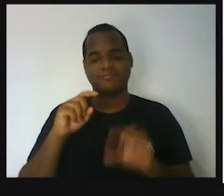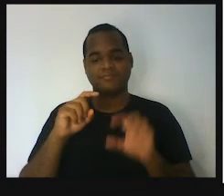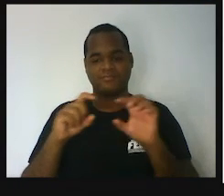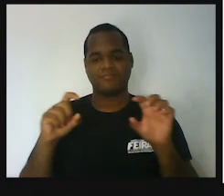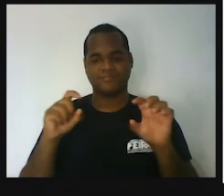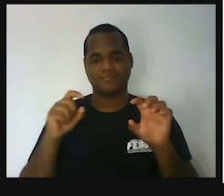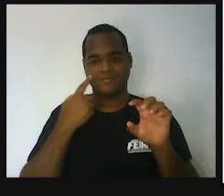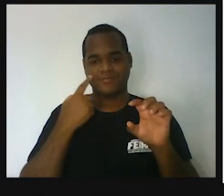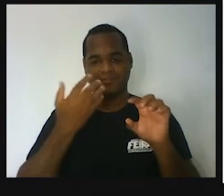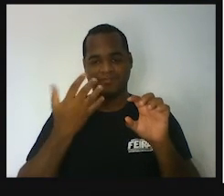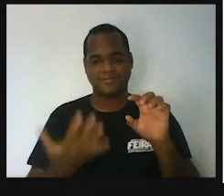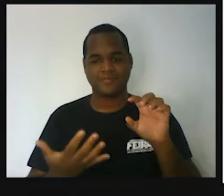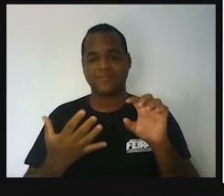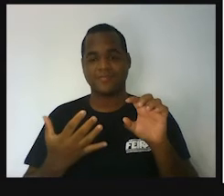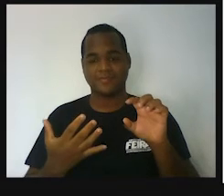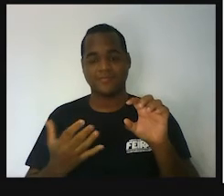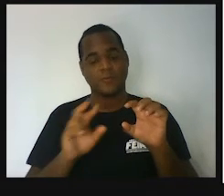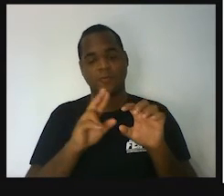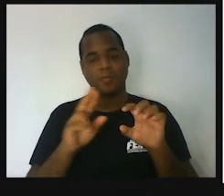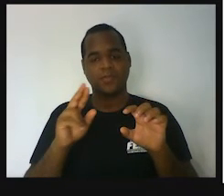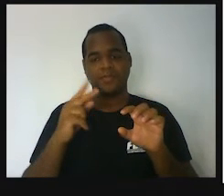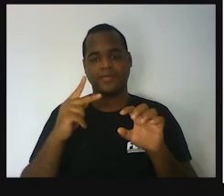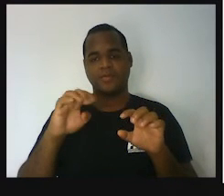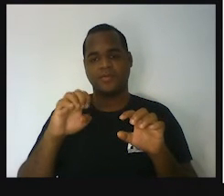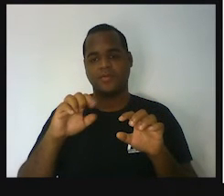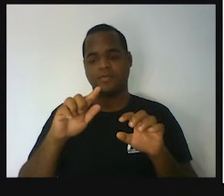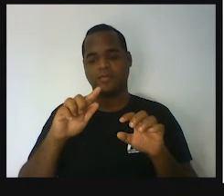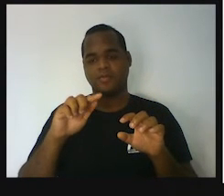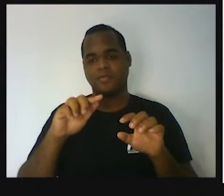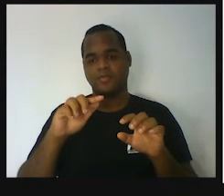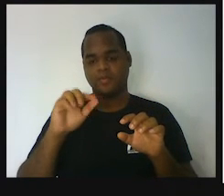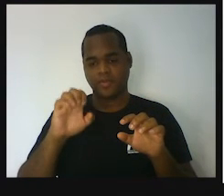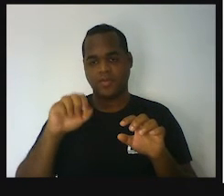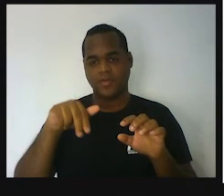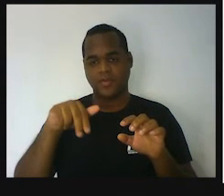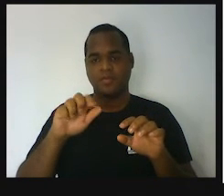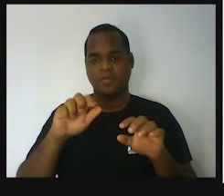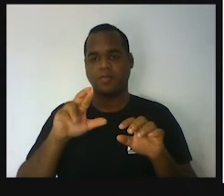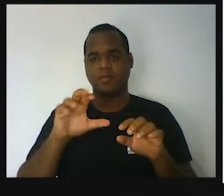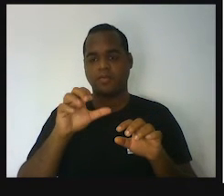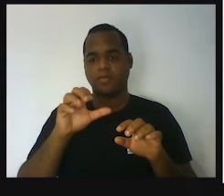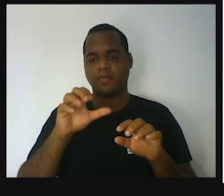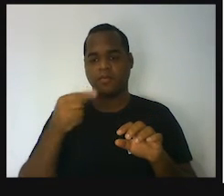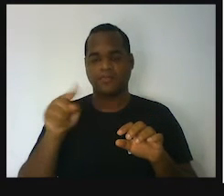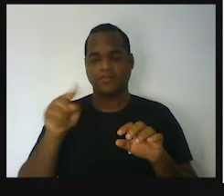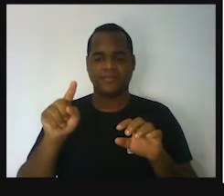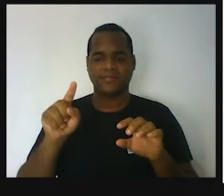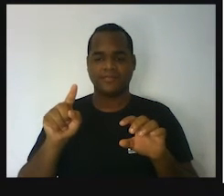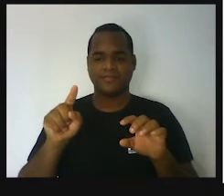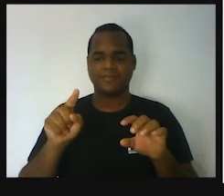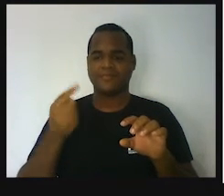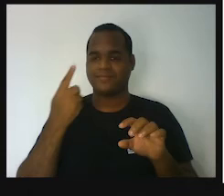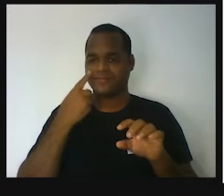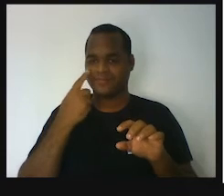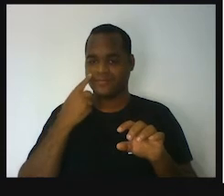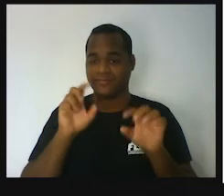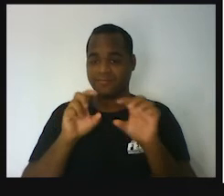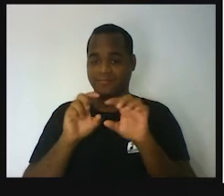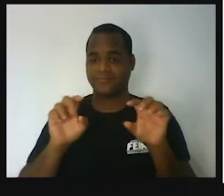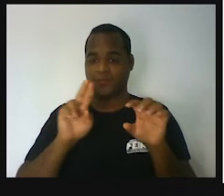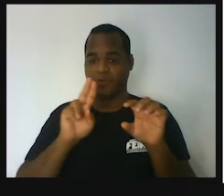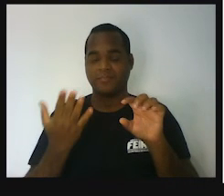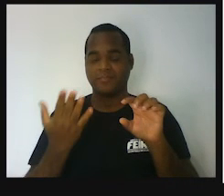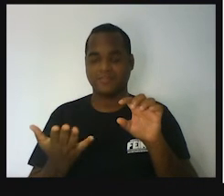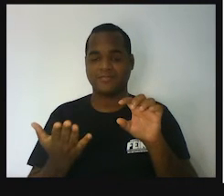é uma equação. Tá? Eu vou anotar isso aqui na tela pra você. Isso é uma